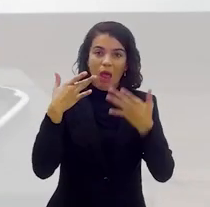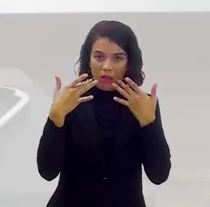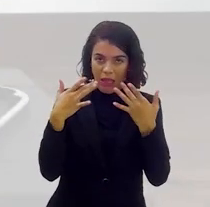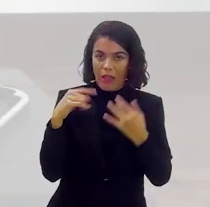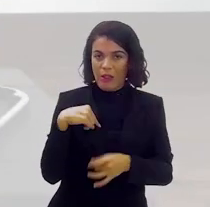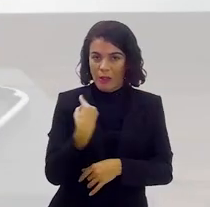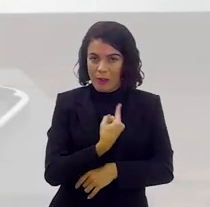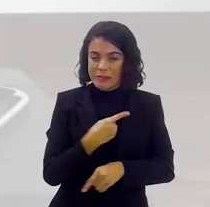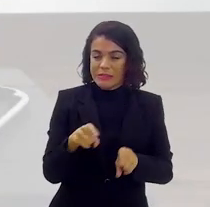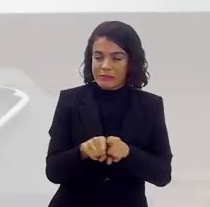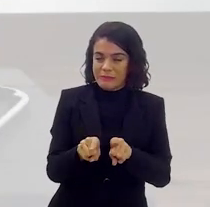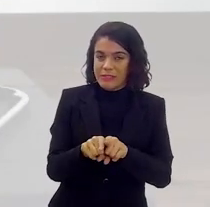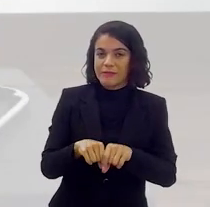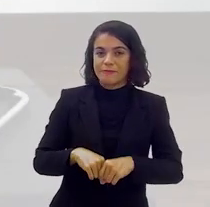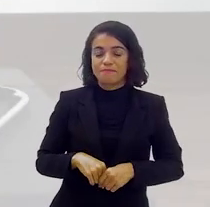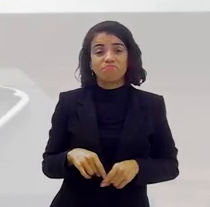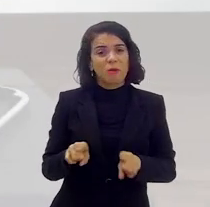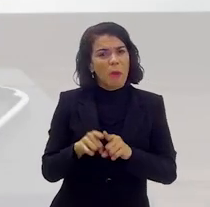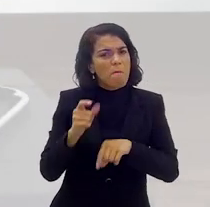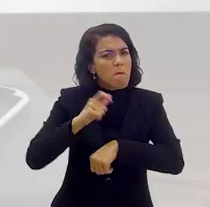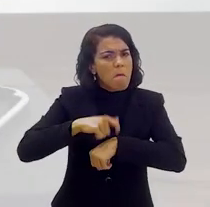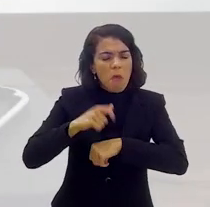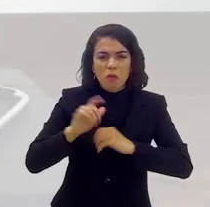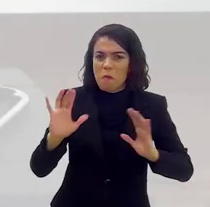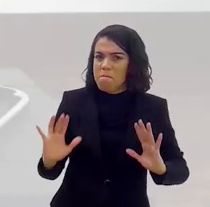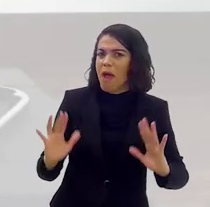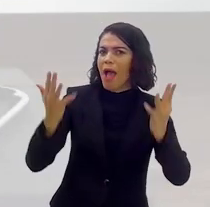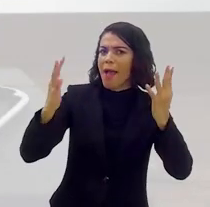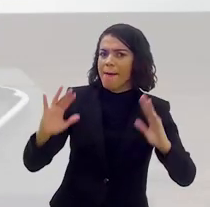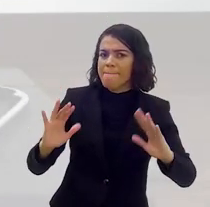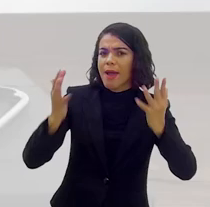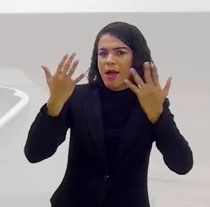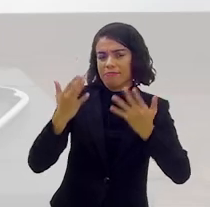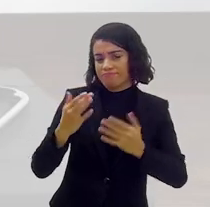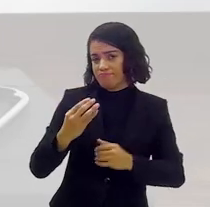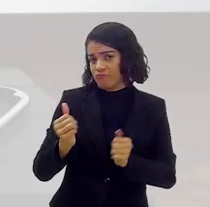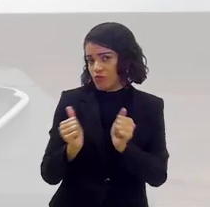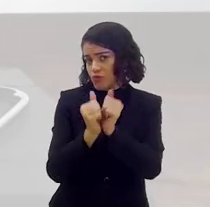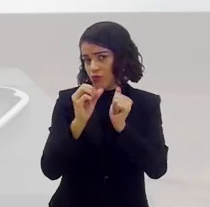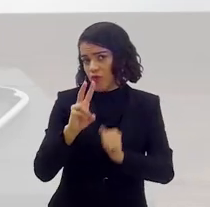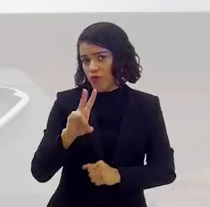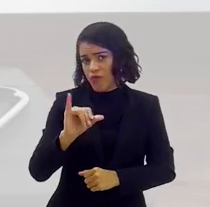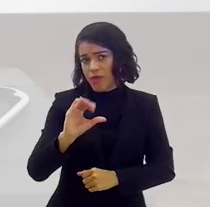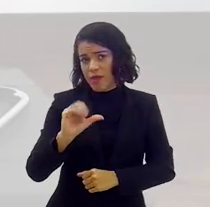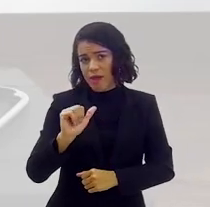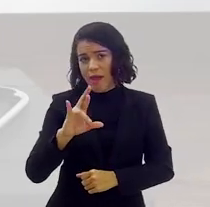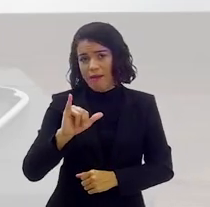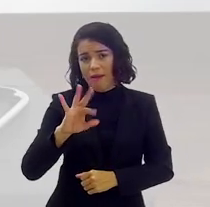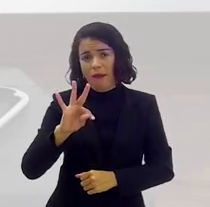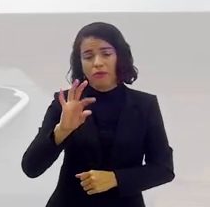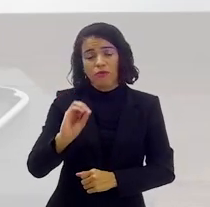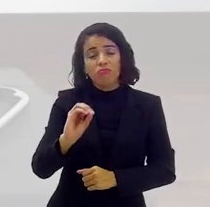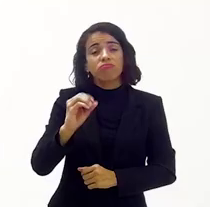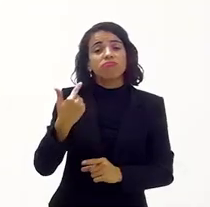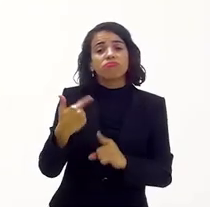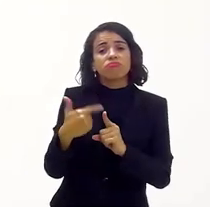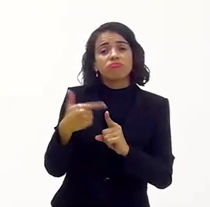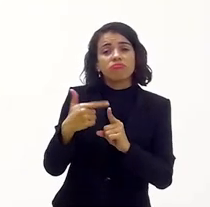não é? E nós tivemos momentos muito gloriosos, inclusive, quando a gente estava no vicariado, porque a última que nós fizemos lá